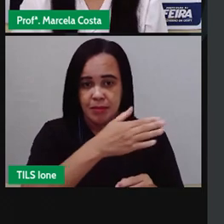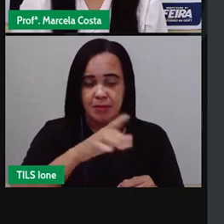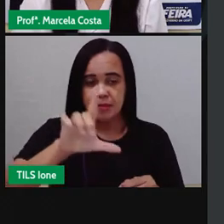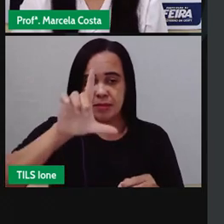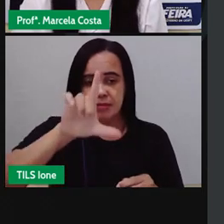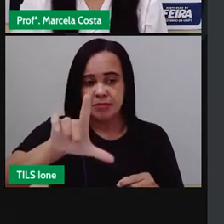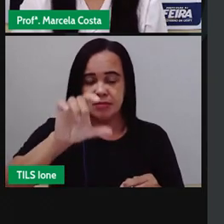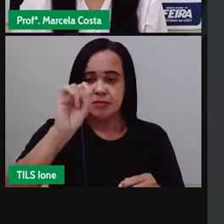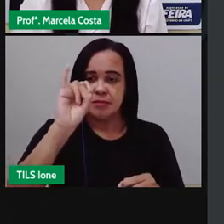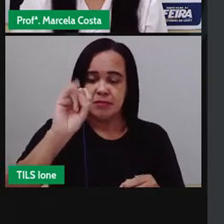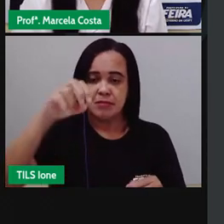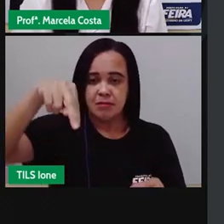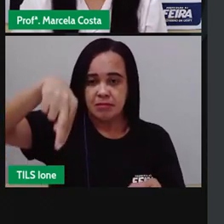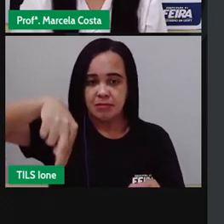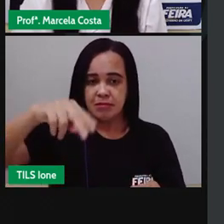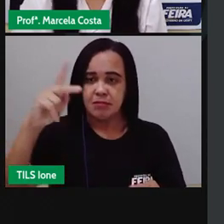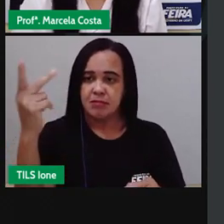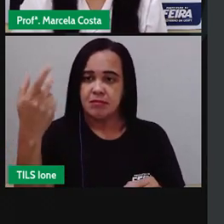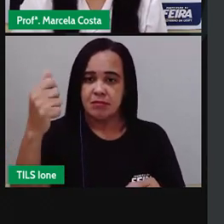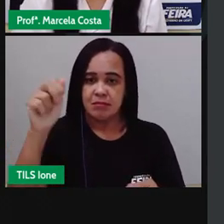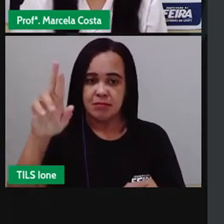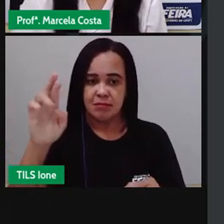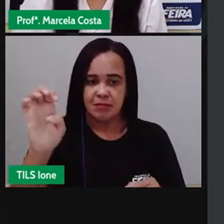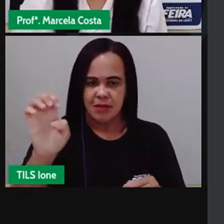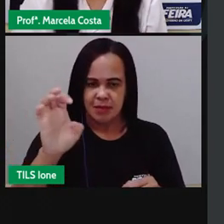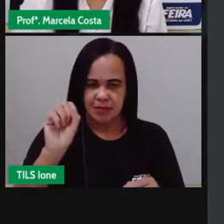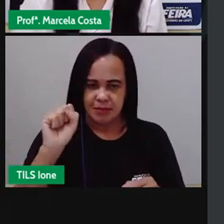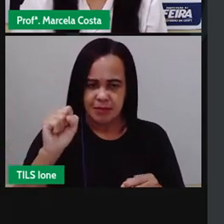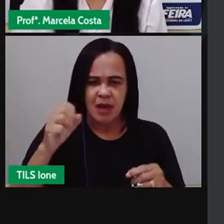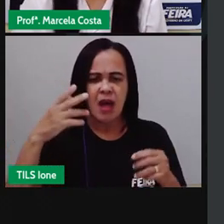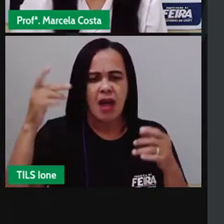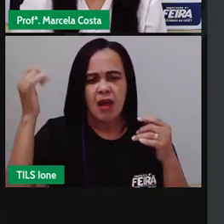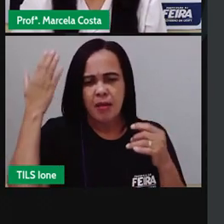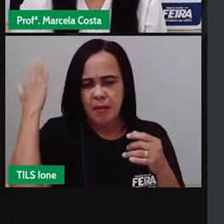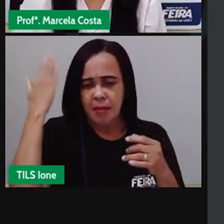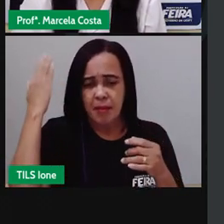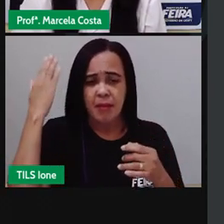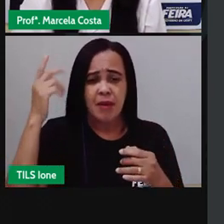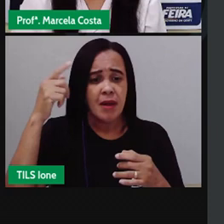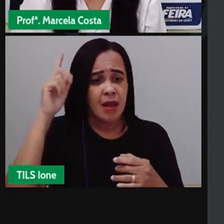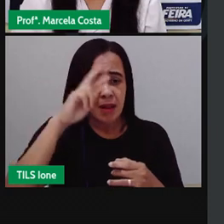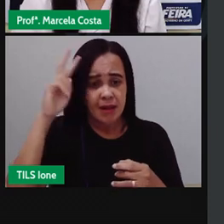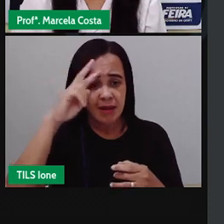Lembra que a gente já aprendeu a reconhecer essas informações lá na aula de linguagens?